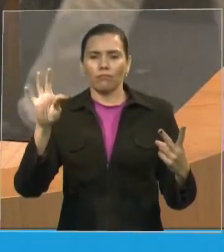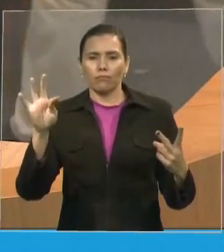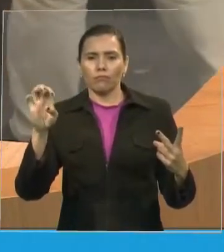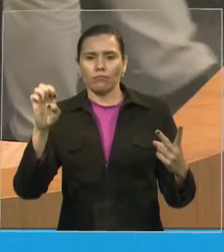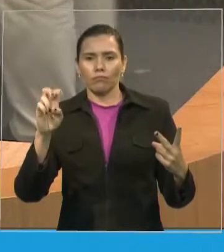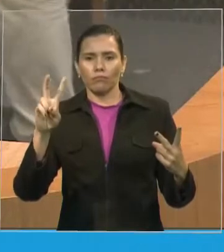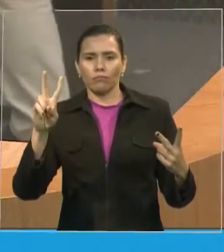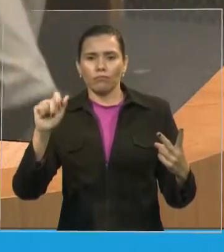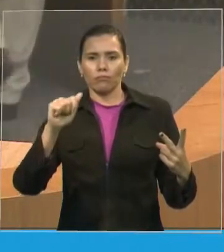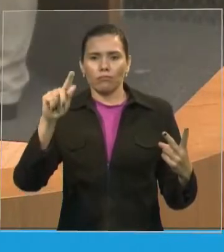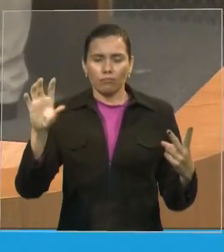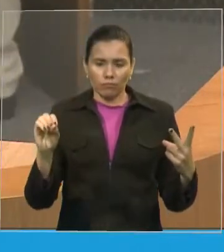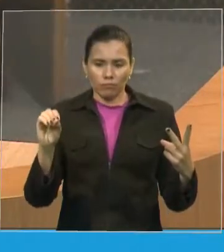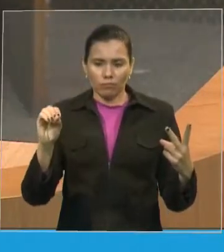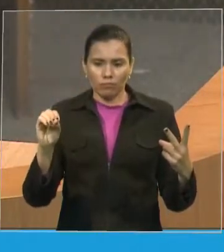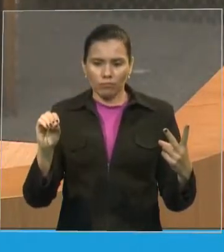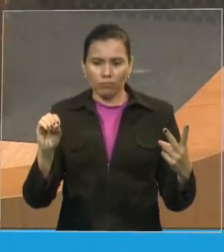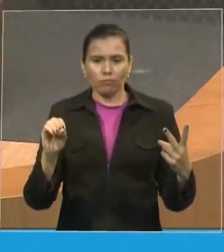Sousa.